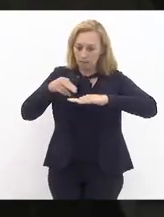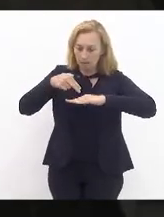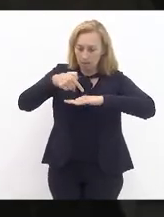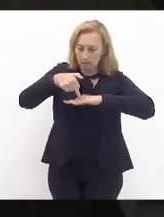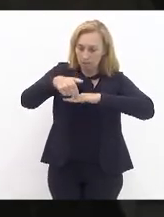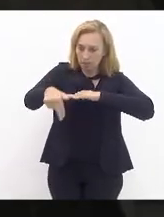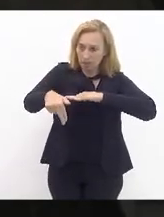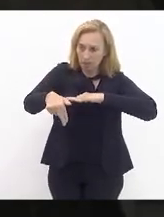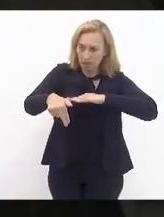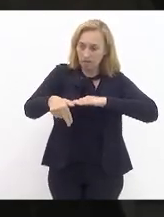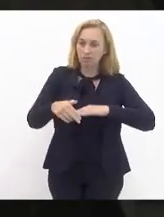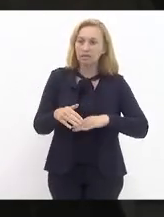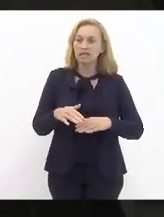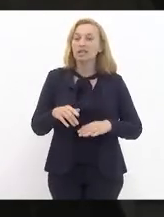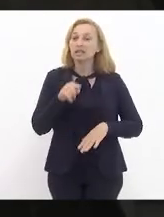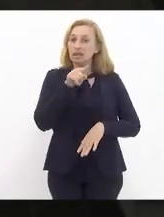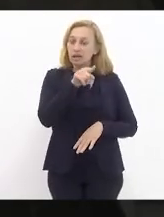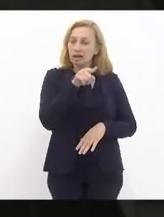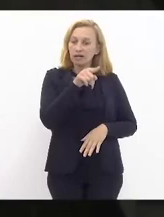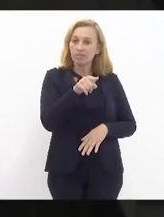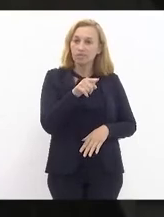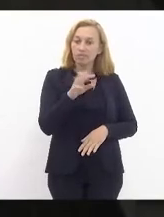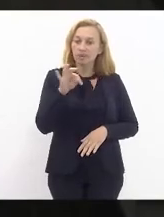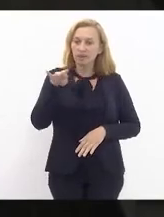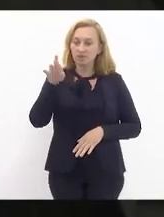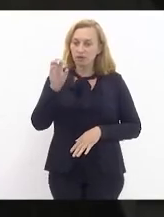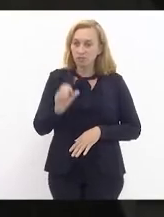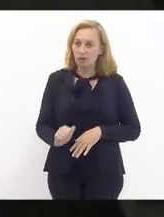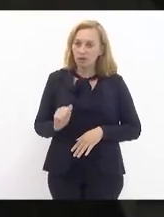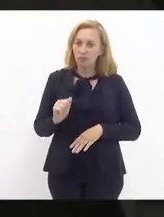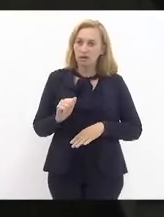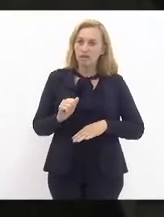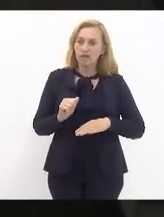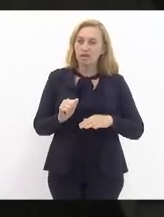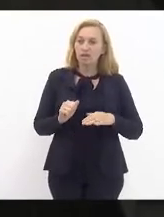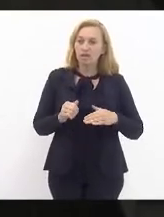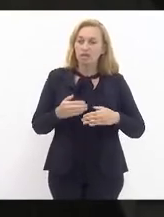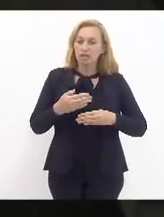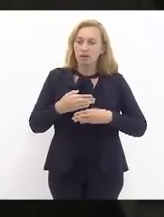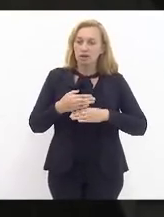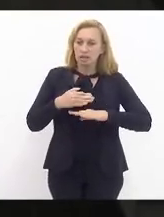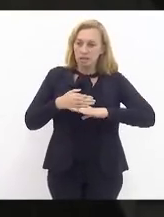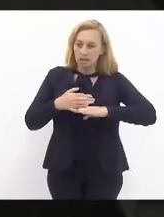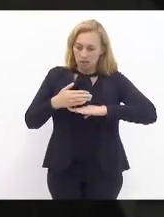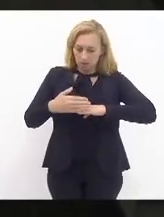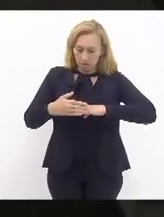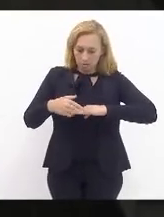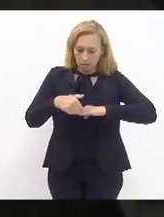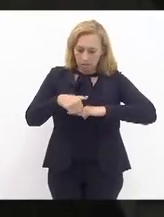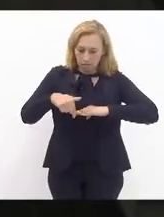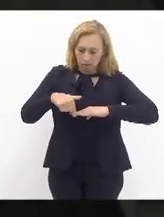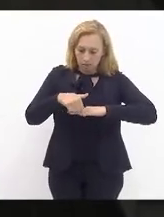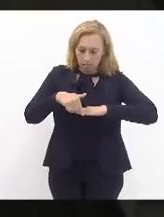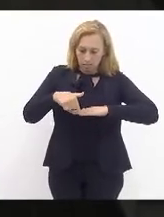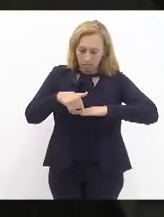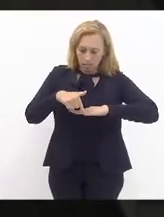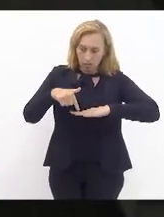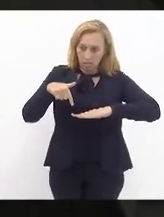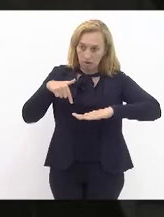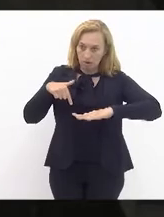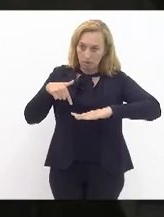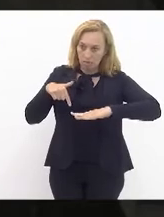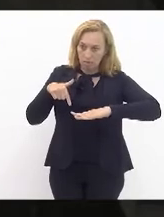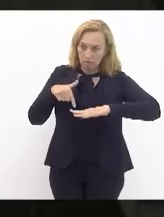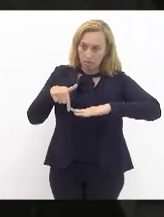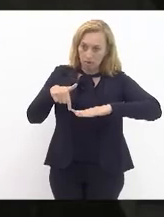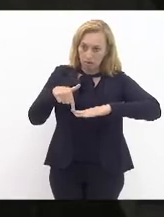Naquelas plataformas que a estação, e o trem tem um buraco, tem técnica para